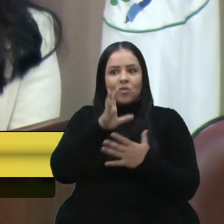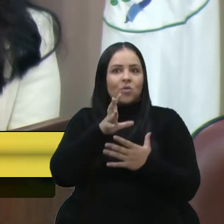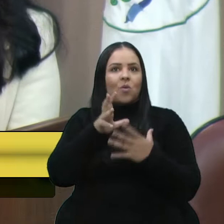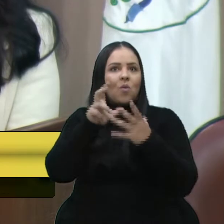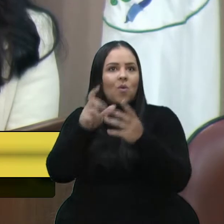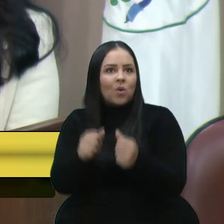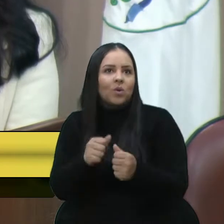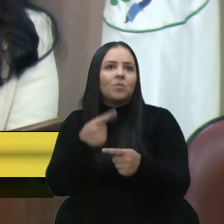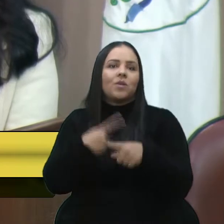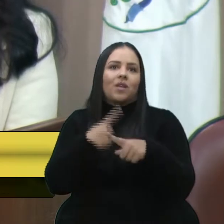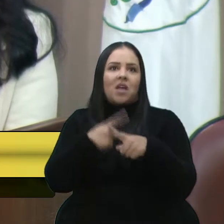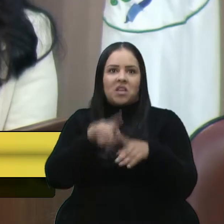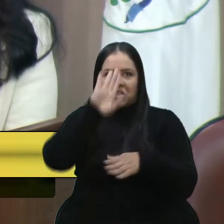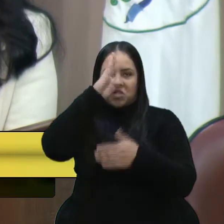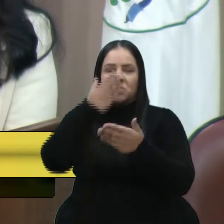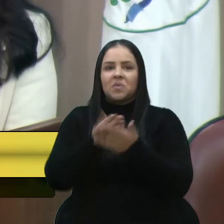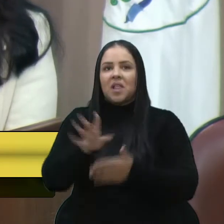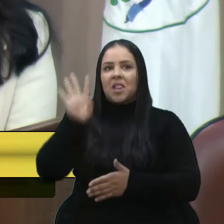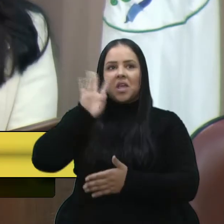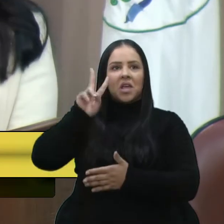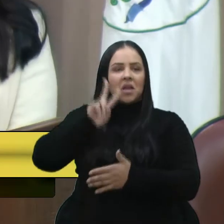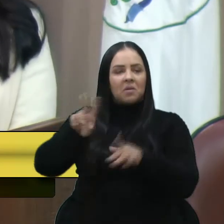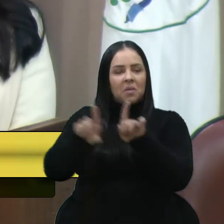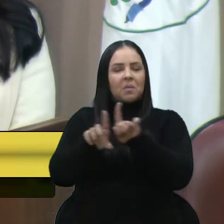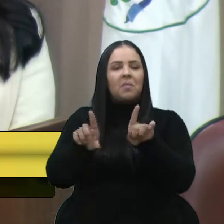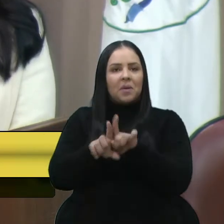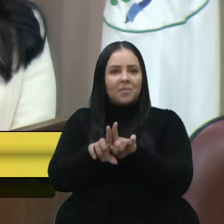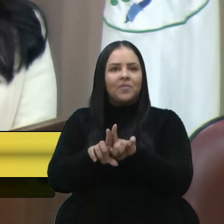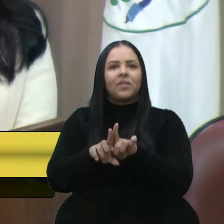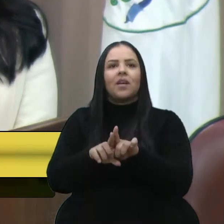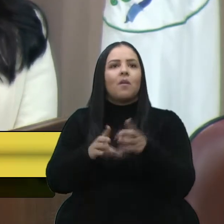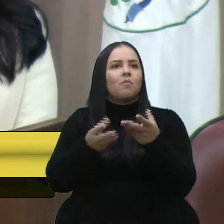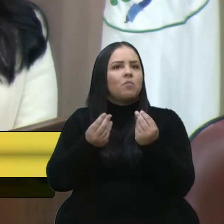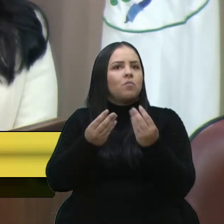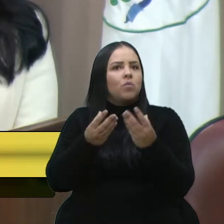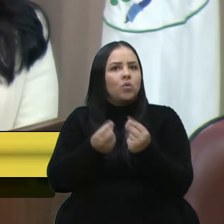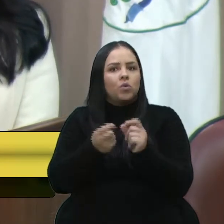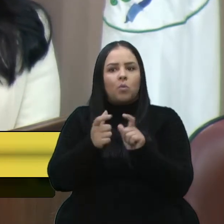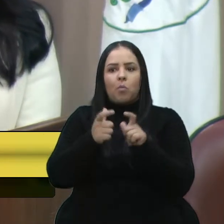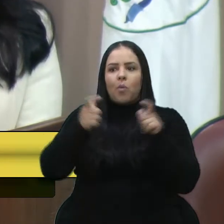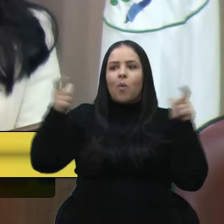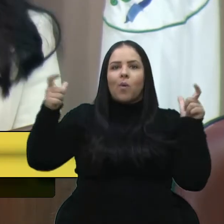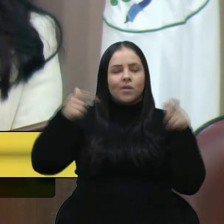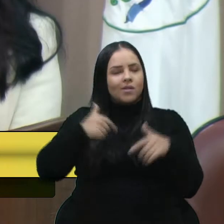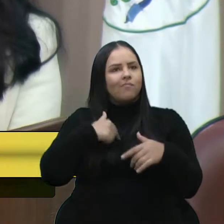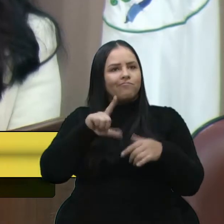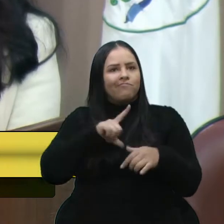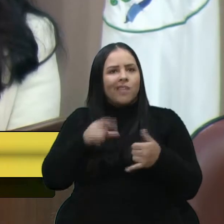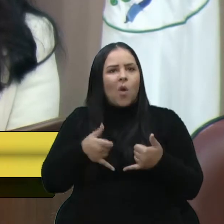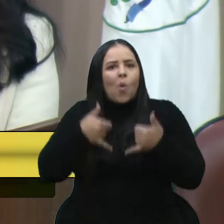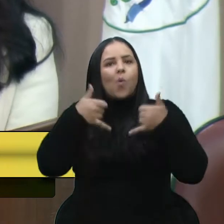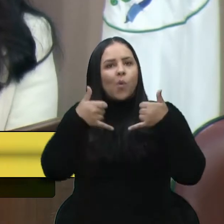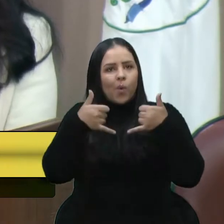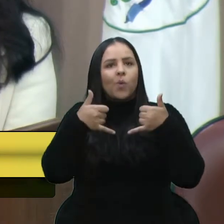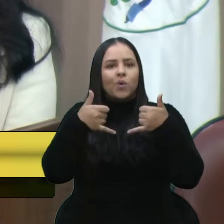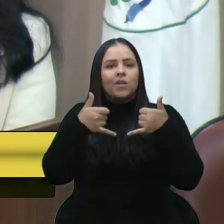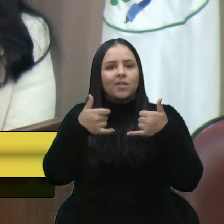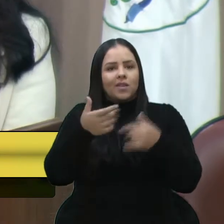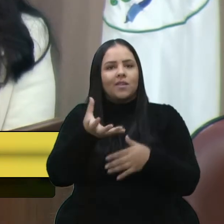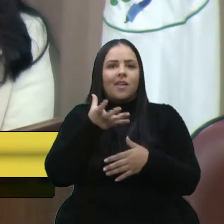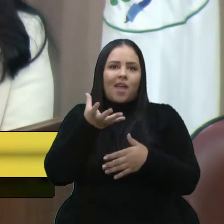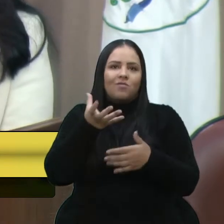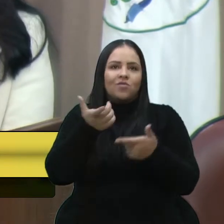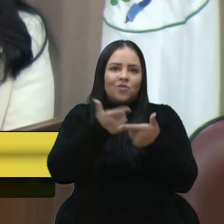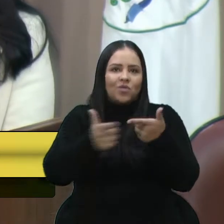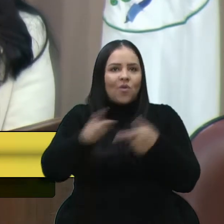E quero dividir com vocês que é um evento, como eu falei, grandioso, e é um evento que me orgulha profundamente, por isso eu quis dividir aqui com